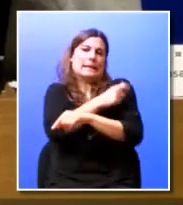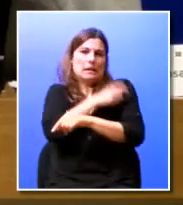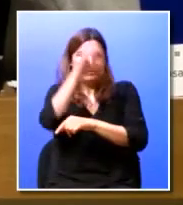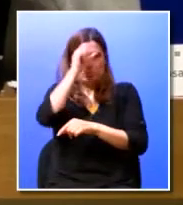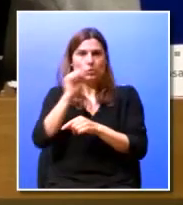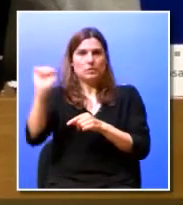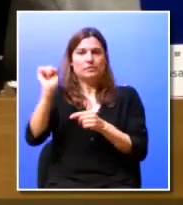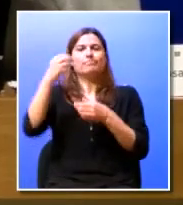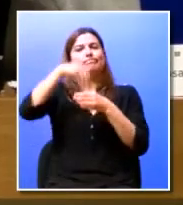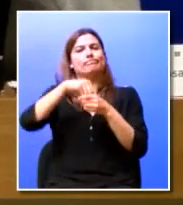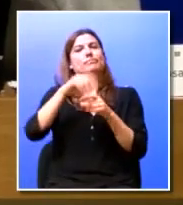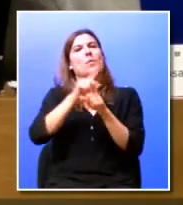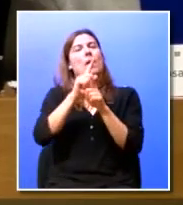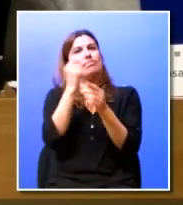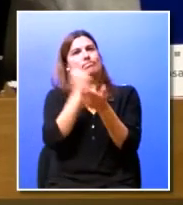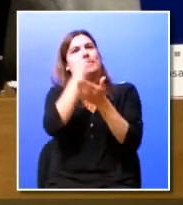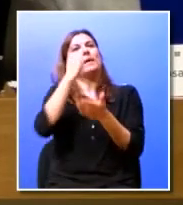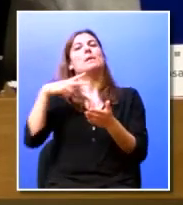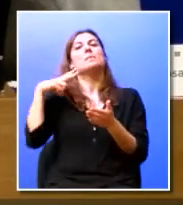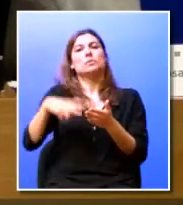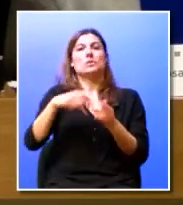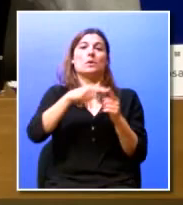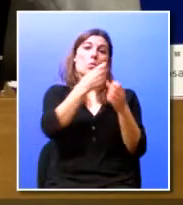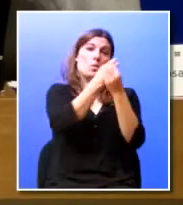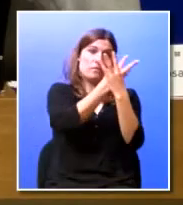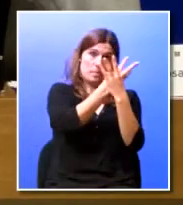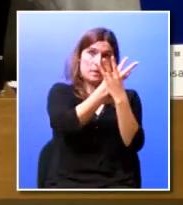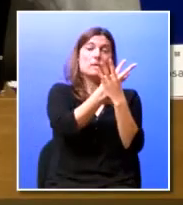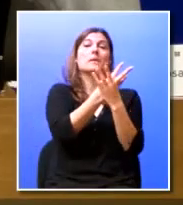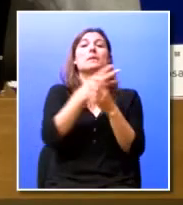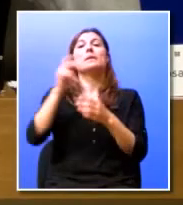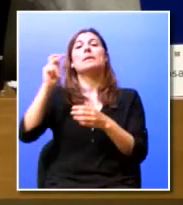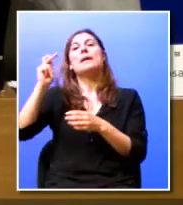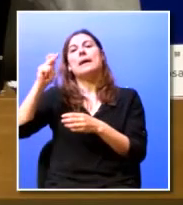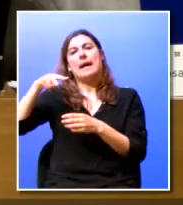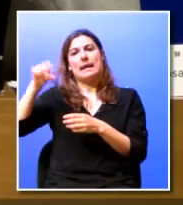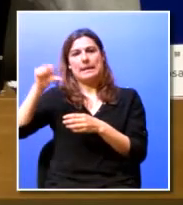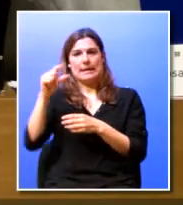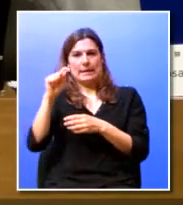marcam todo o panorama da formação profissional em Portugal, que é o IFP e a ANCAP.